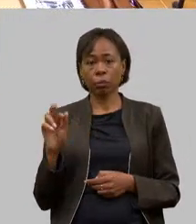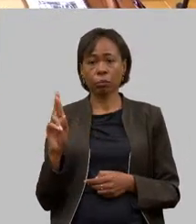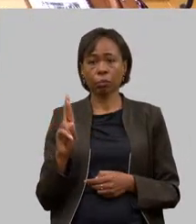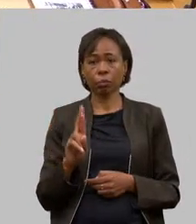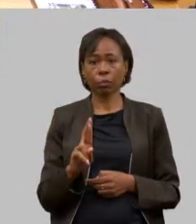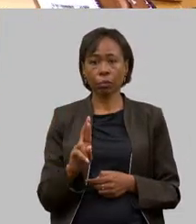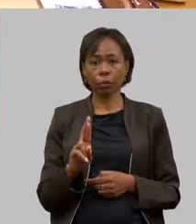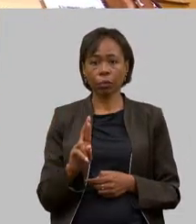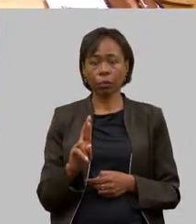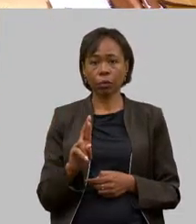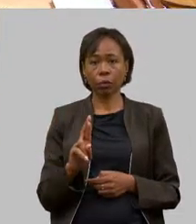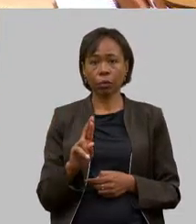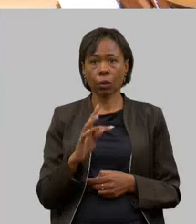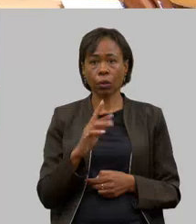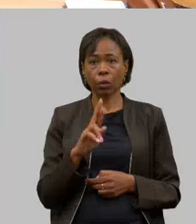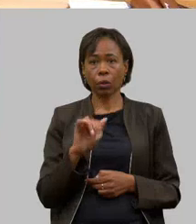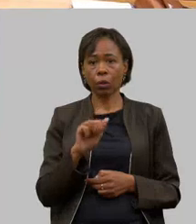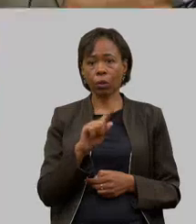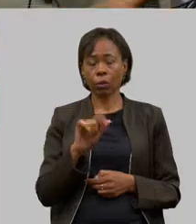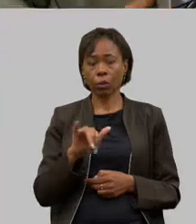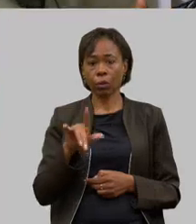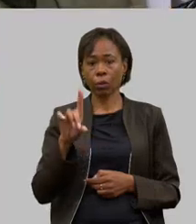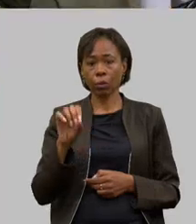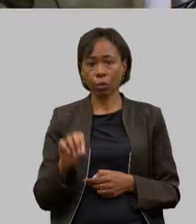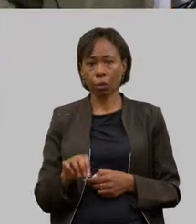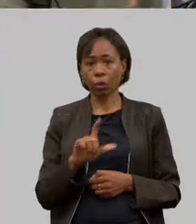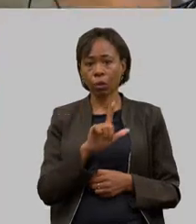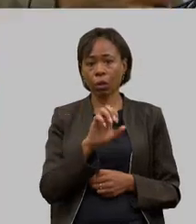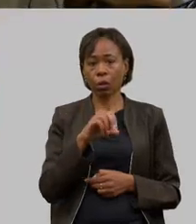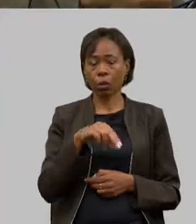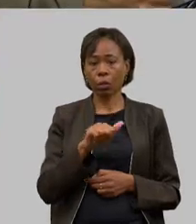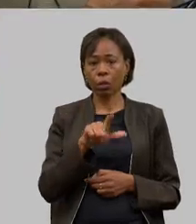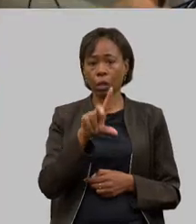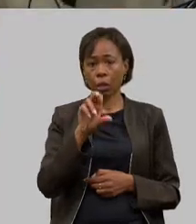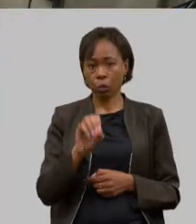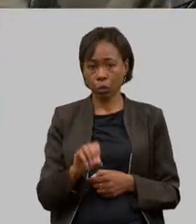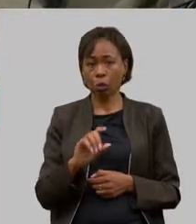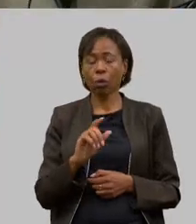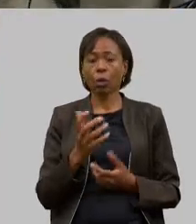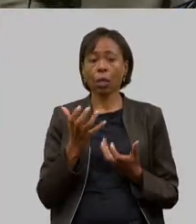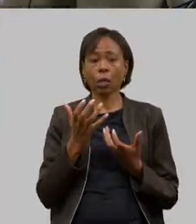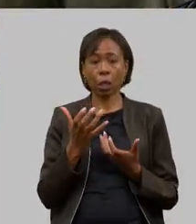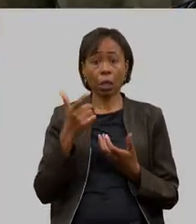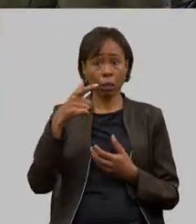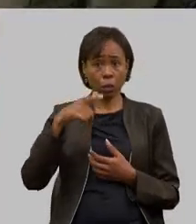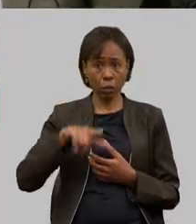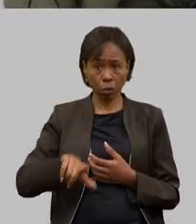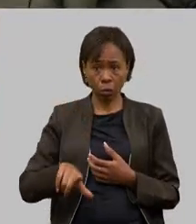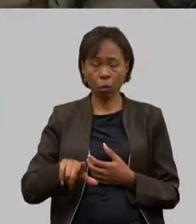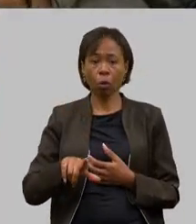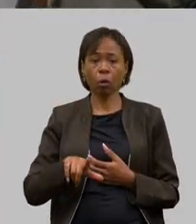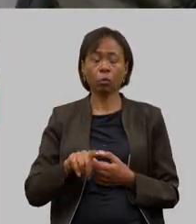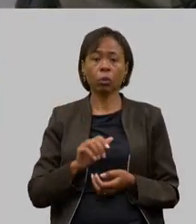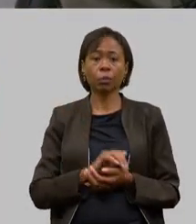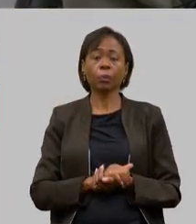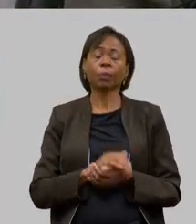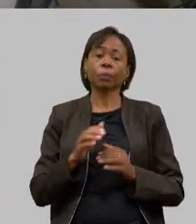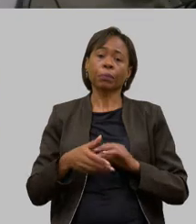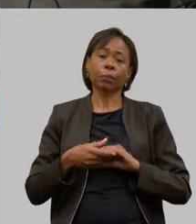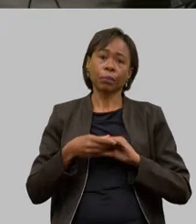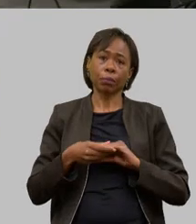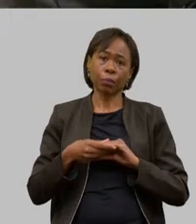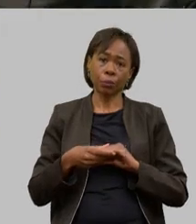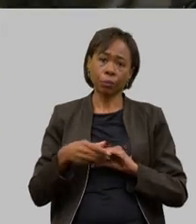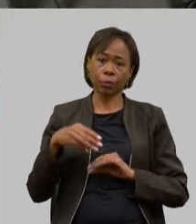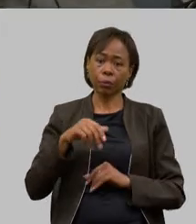trazido de Paula Leonardo Calil e quero aqui mais uma vez já nominado aqui pelo nosso secretário cumprimentar o nosso